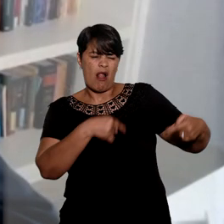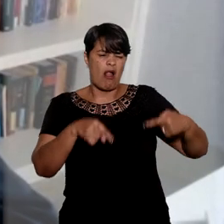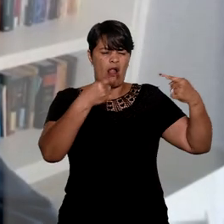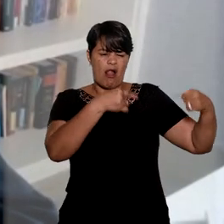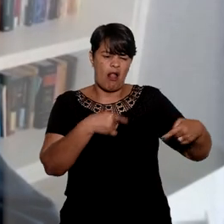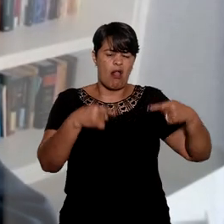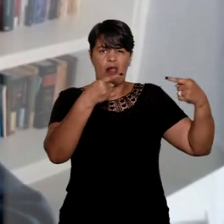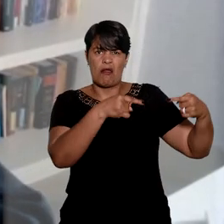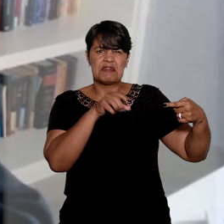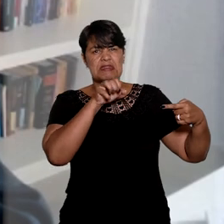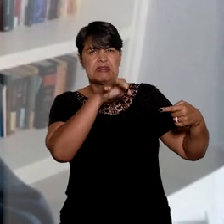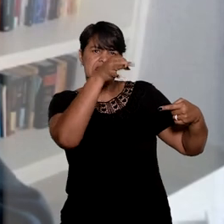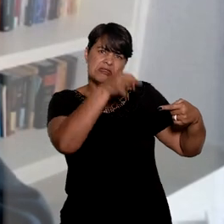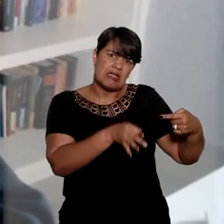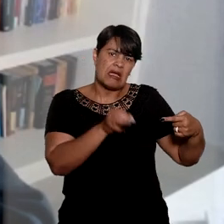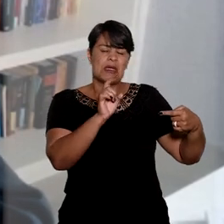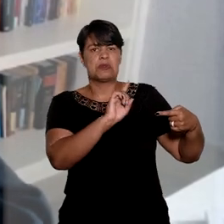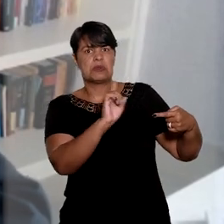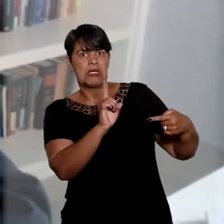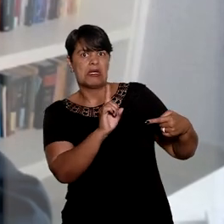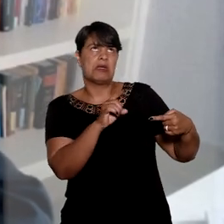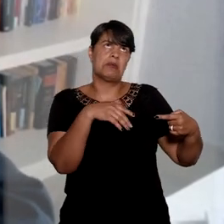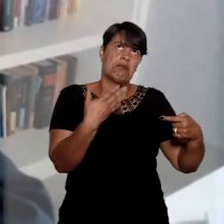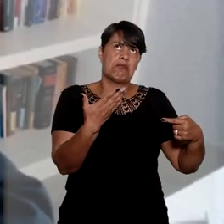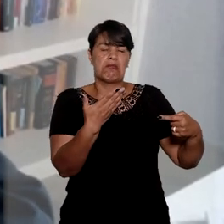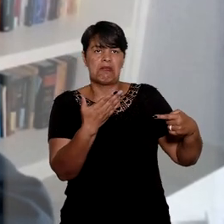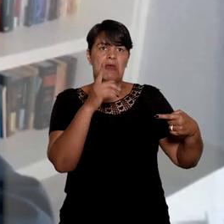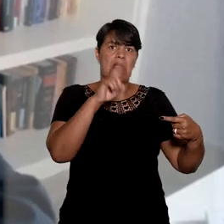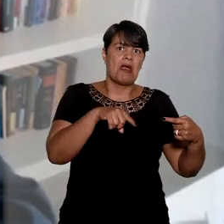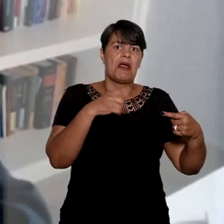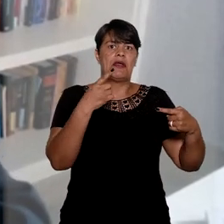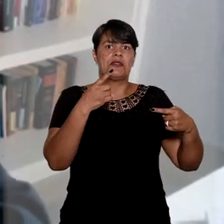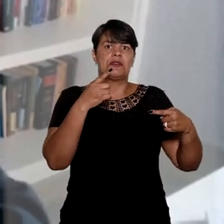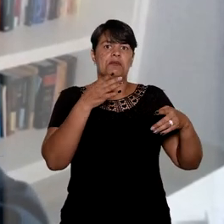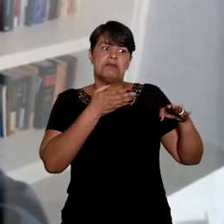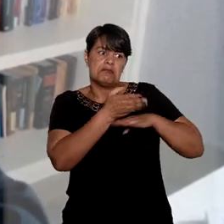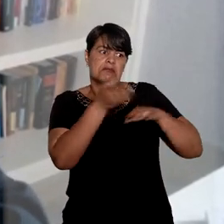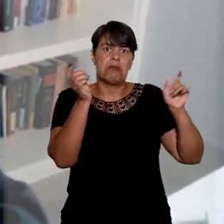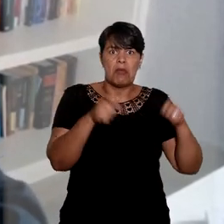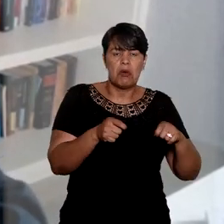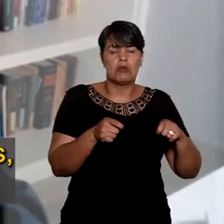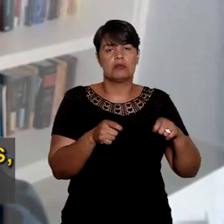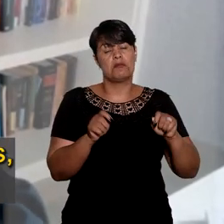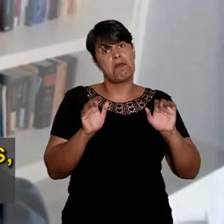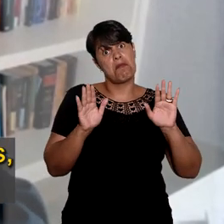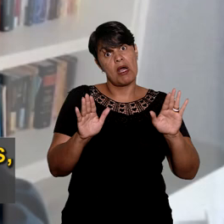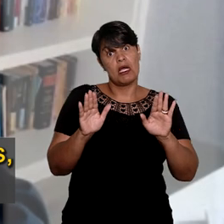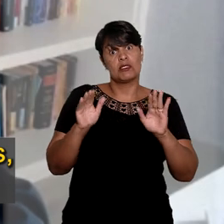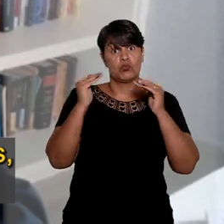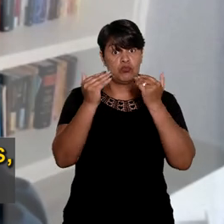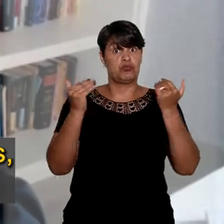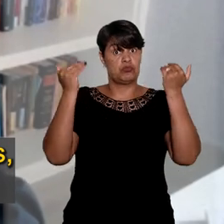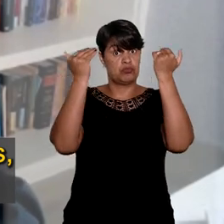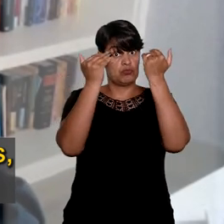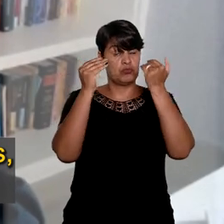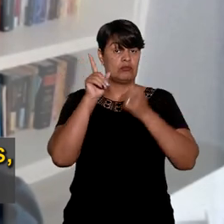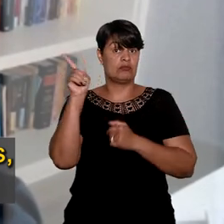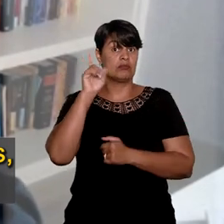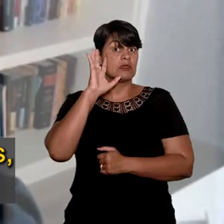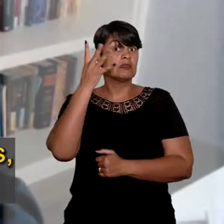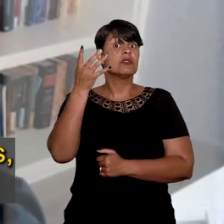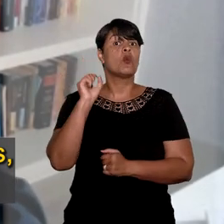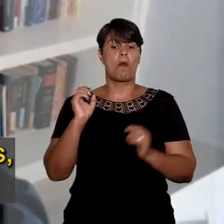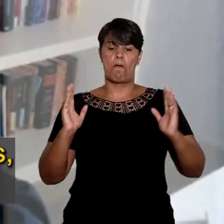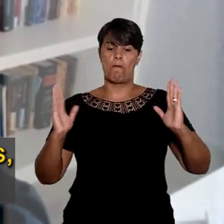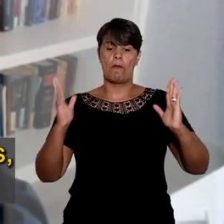se isso era ou não, violaria ou não o direito de acesso ao mandado de segurança. E o Supremo declarou que esse